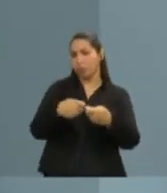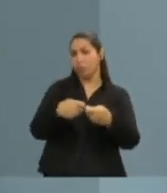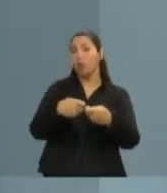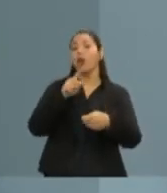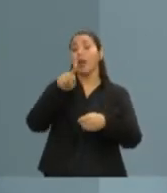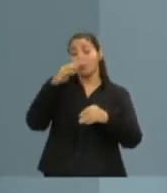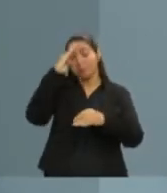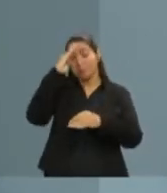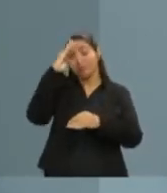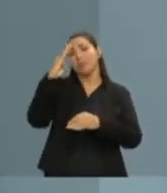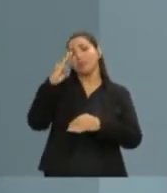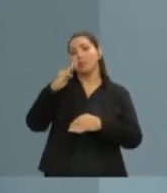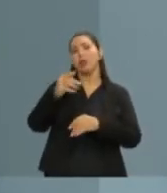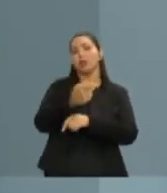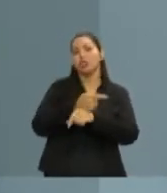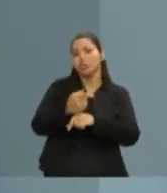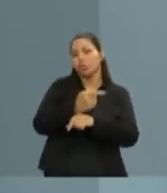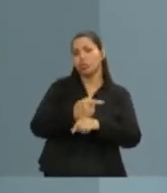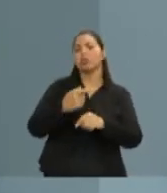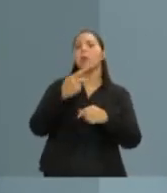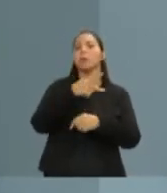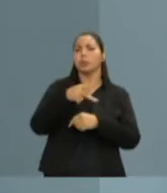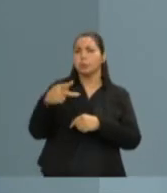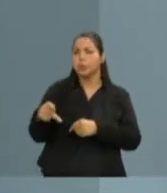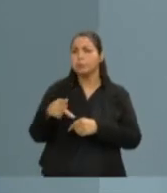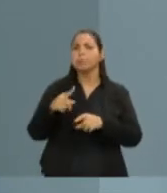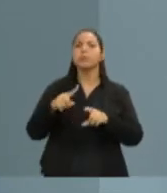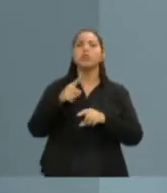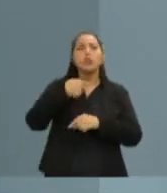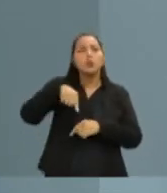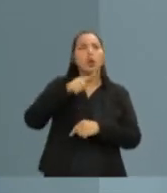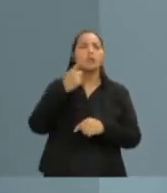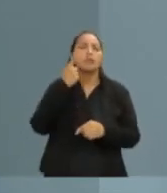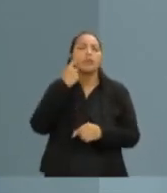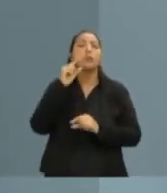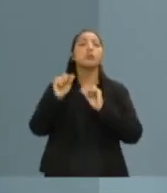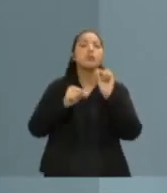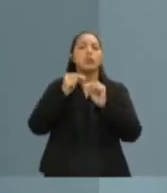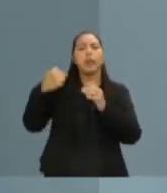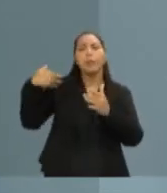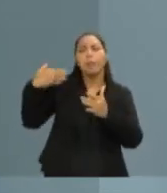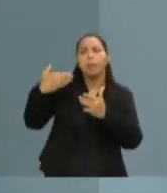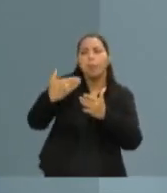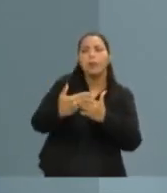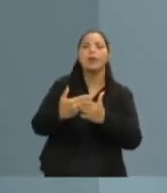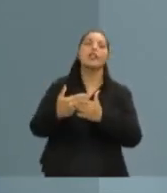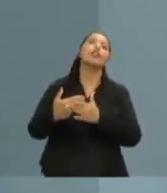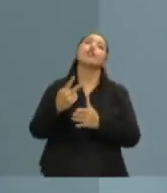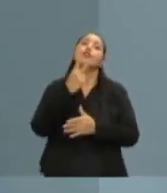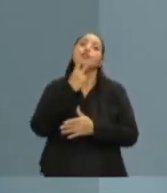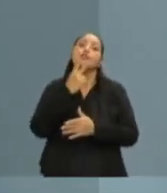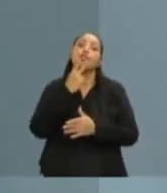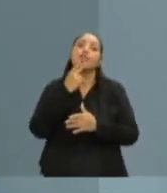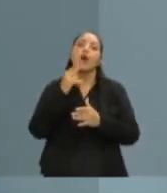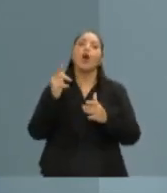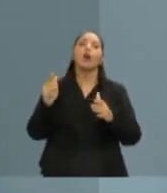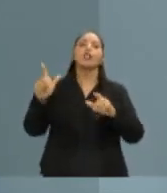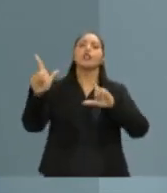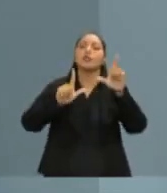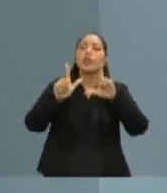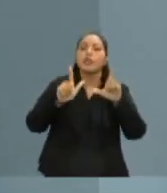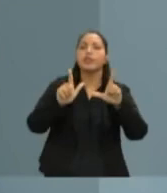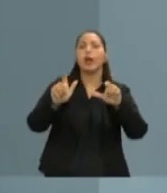nos últimos 16 anos, nós temos observado que Vitória tem ficado nas páginas dos jornais de maneira negativa, ou seja, por conduta dos